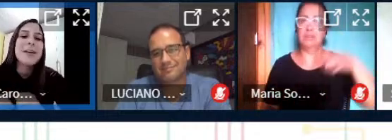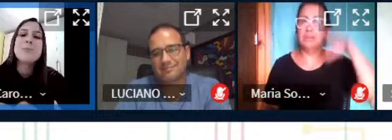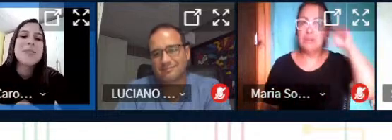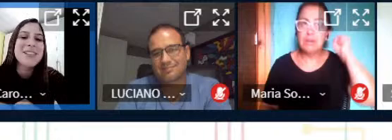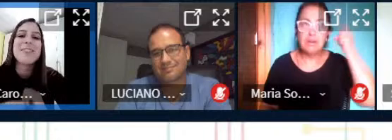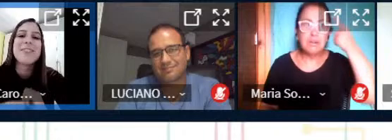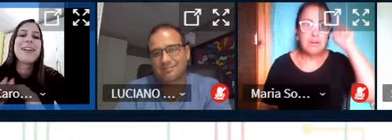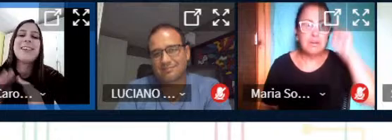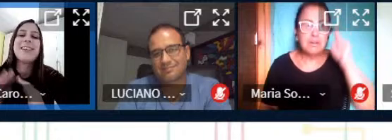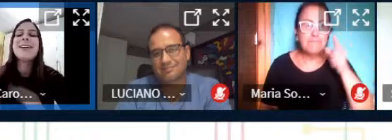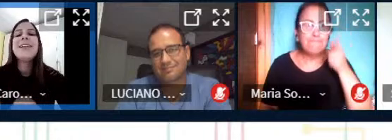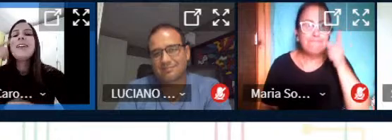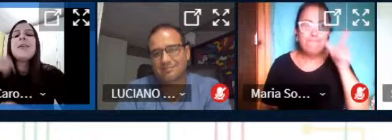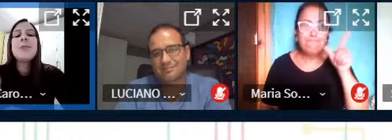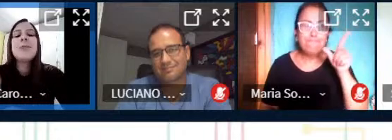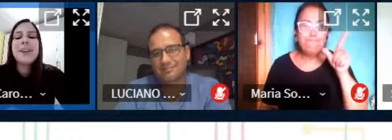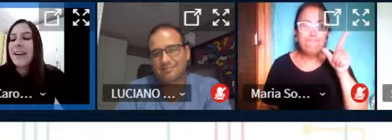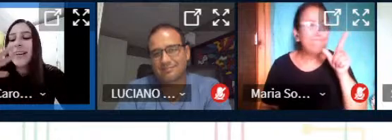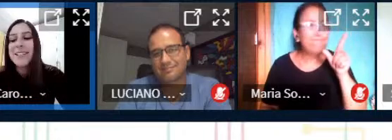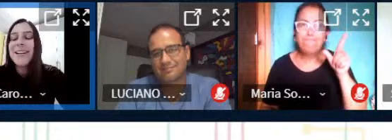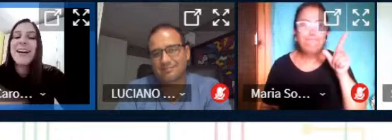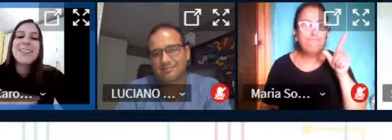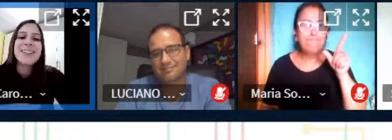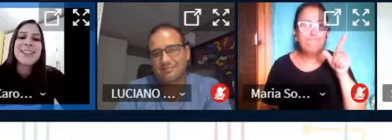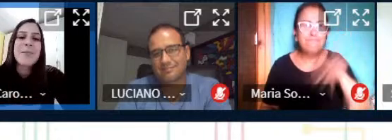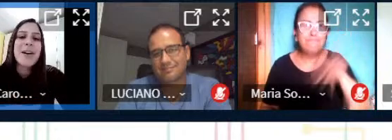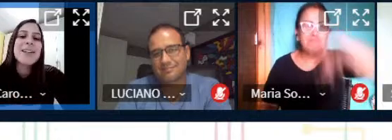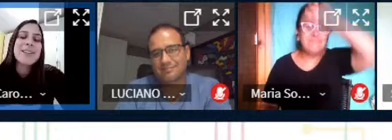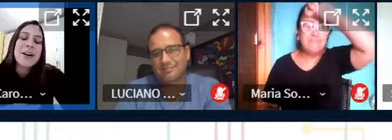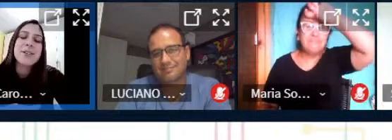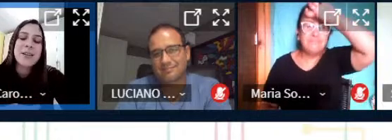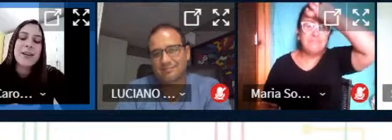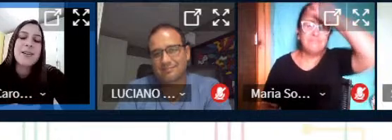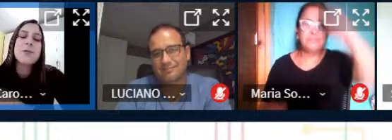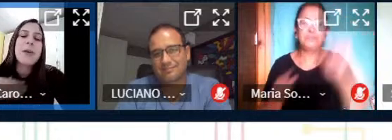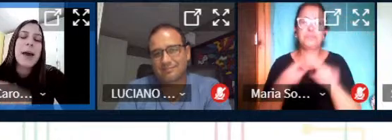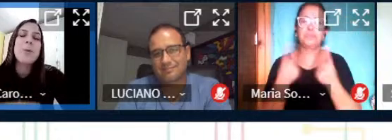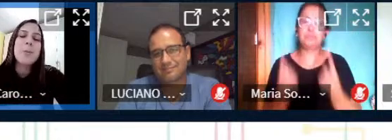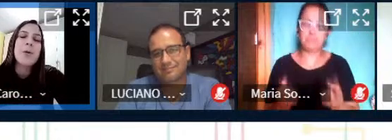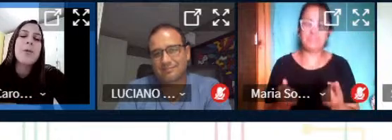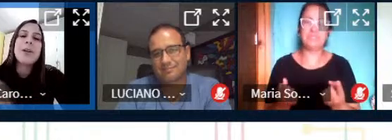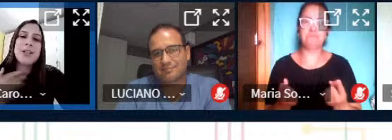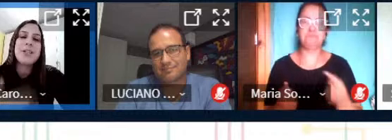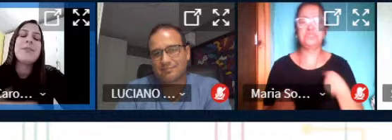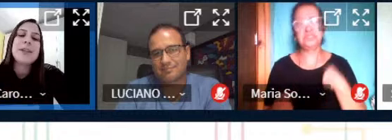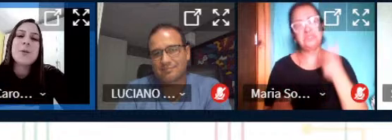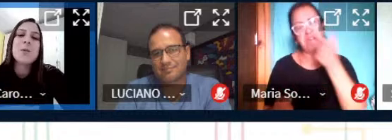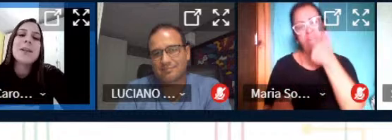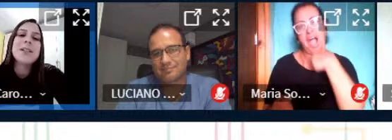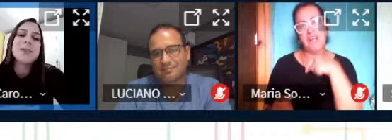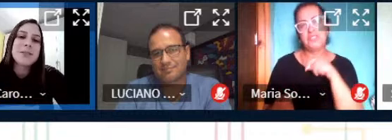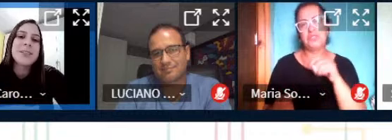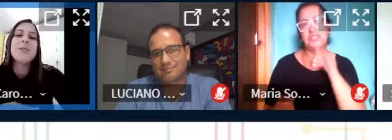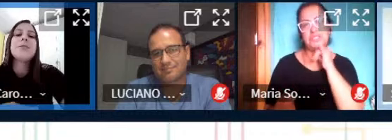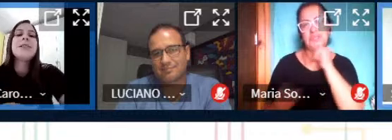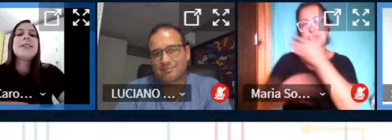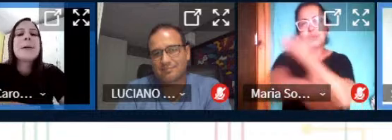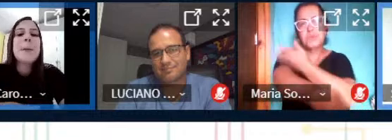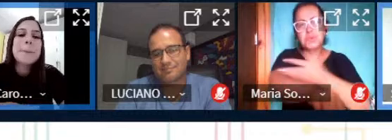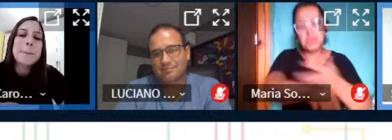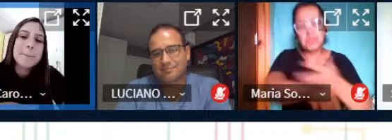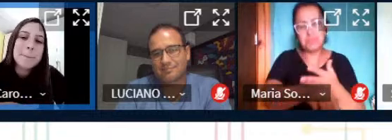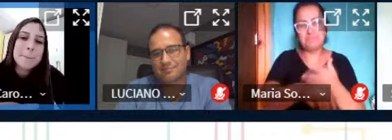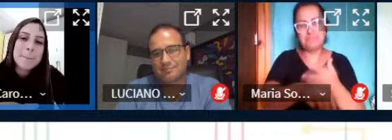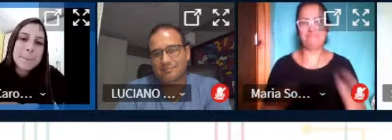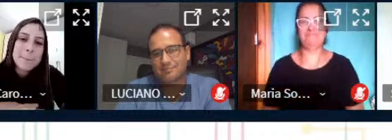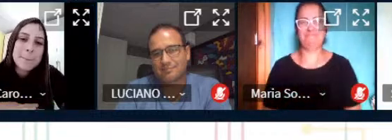absorver o máximo possível sem poder falar sem nada né mas eu acho que isso quebra um pouco quando a gente vai se acostumando sem dúvidas